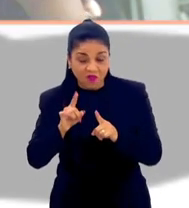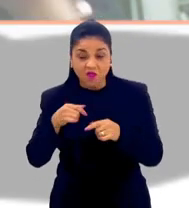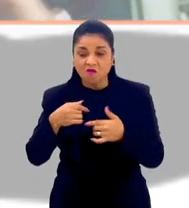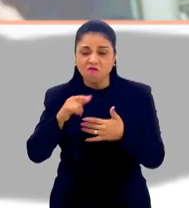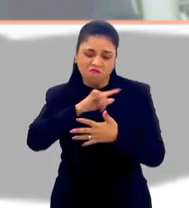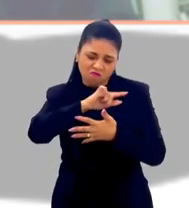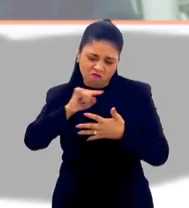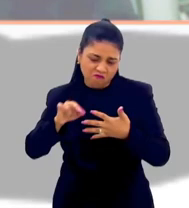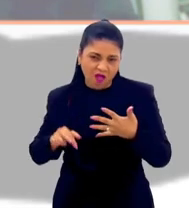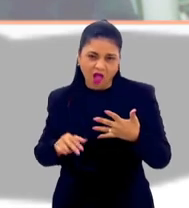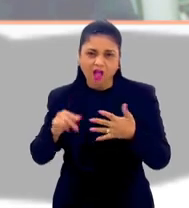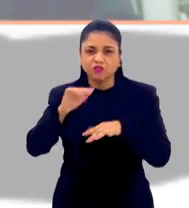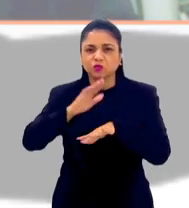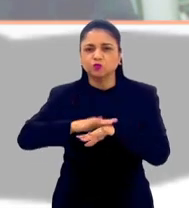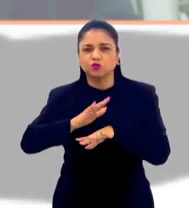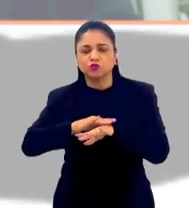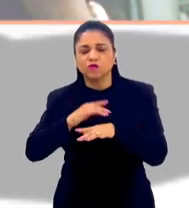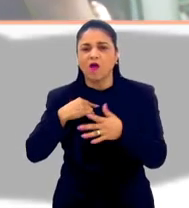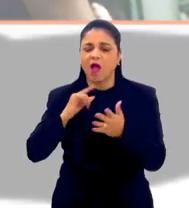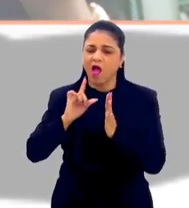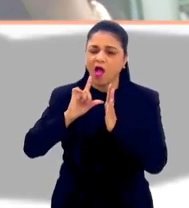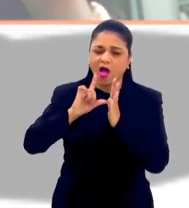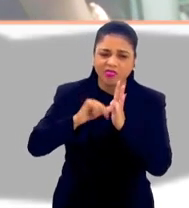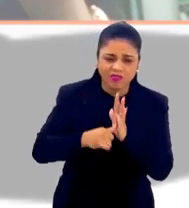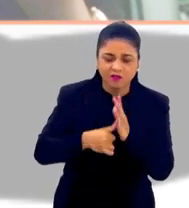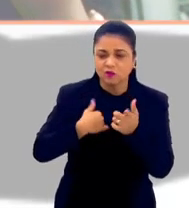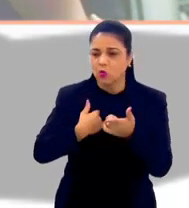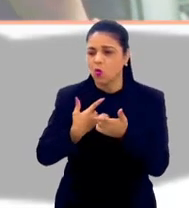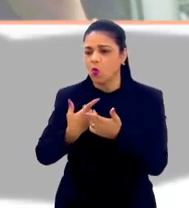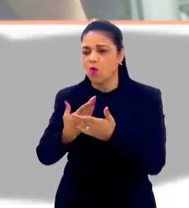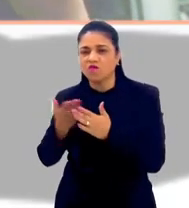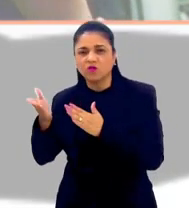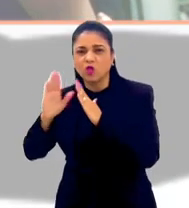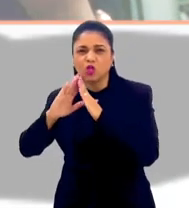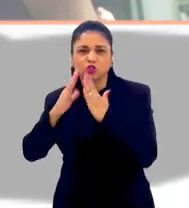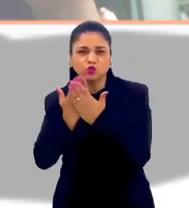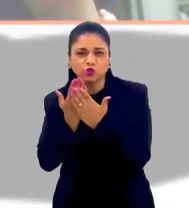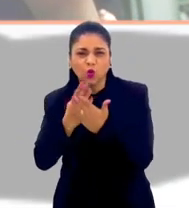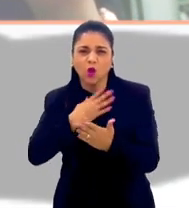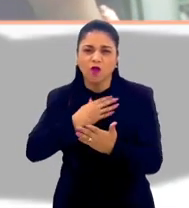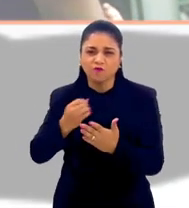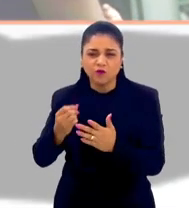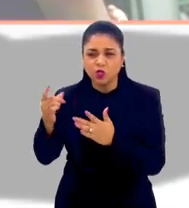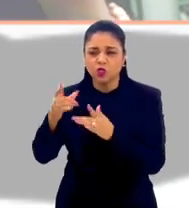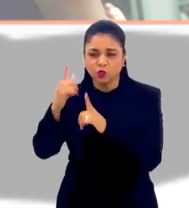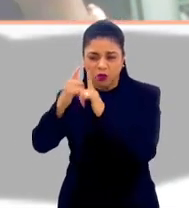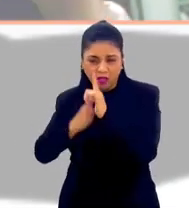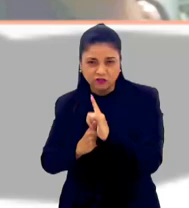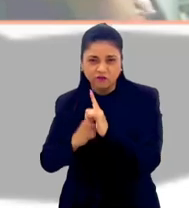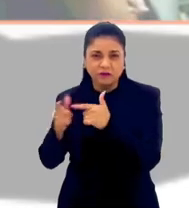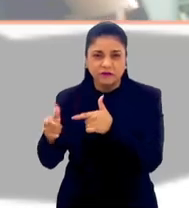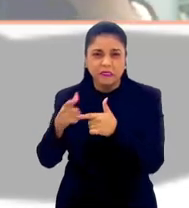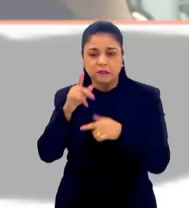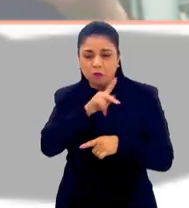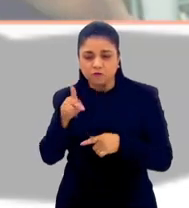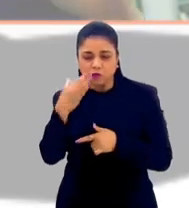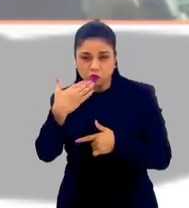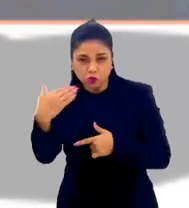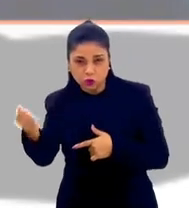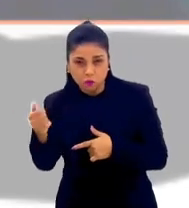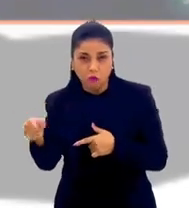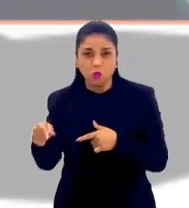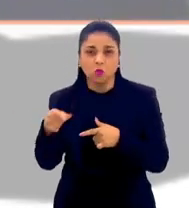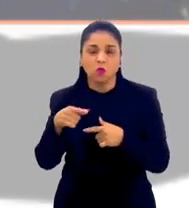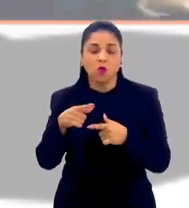dia por N motivos. O táxi atrasou, teve que passar na escola do filho porque o filho tomou uma advertência, a professora chamou.